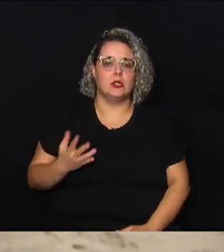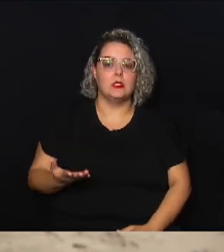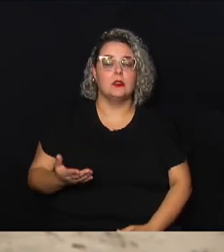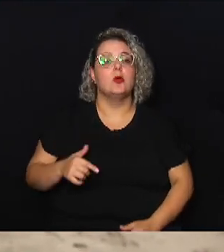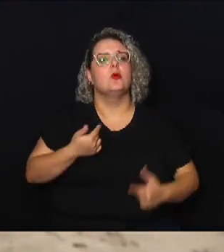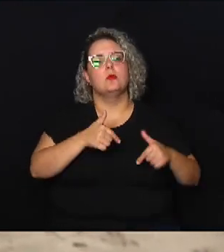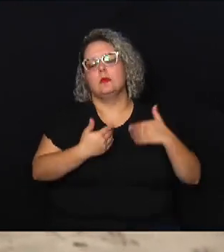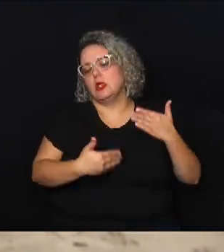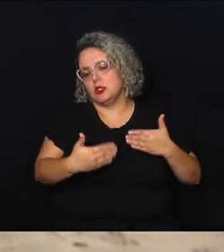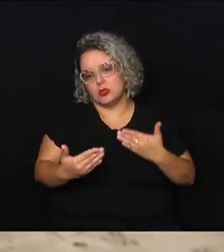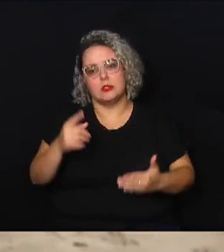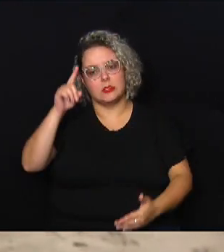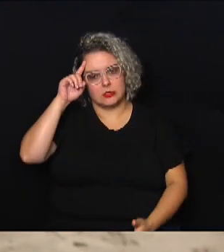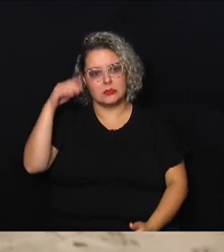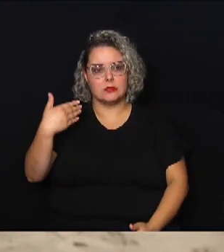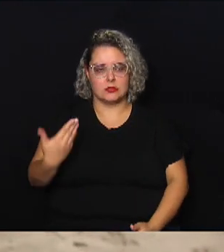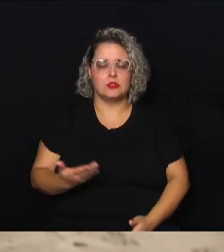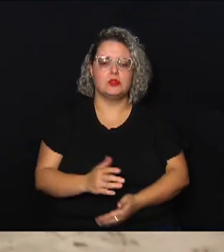pelos próximos dias